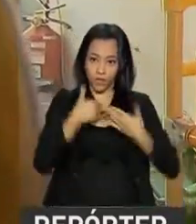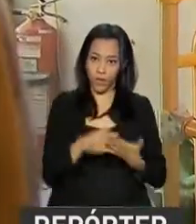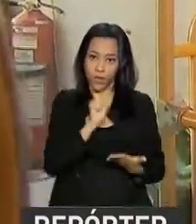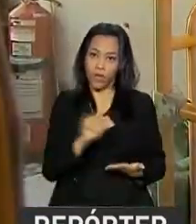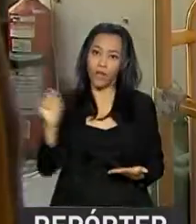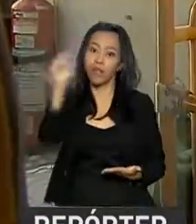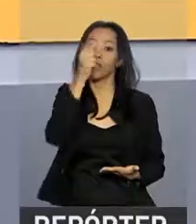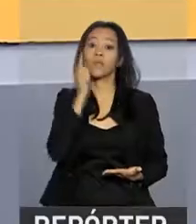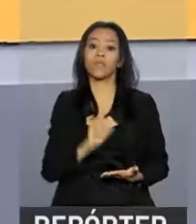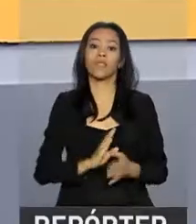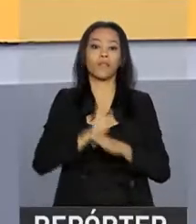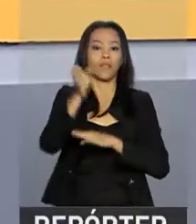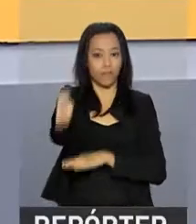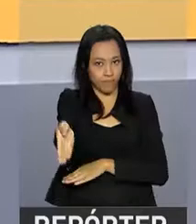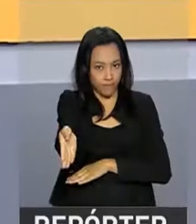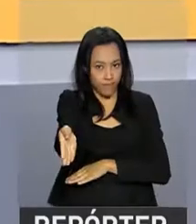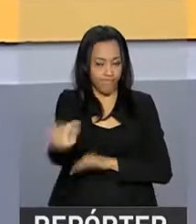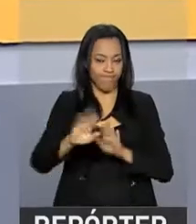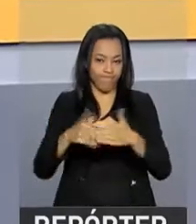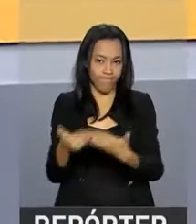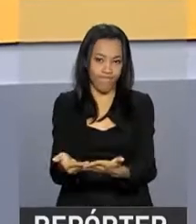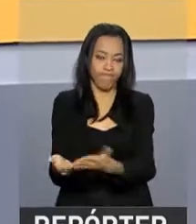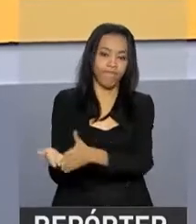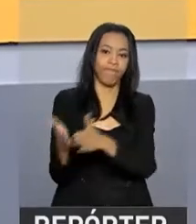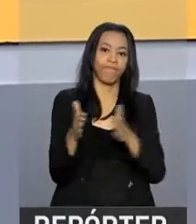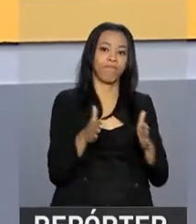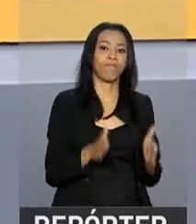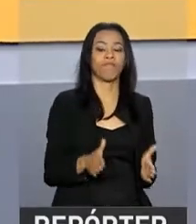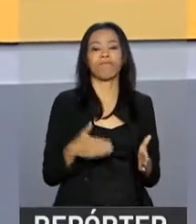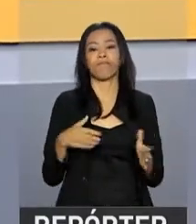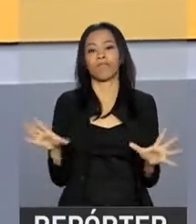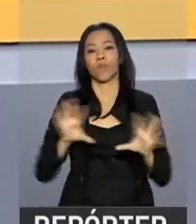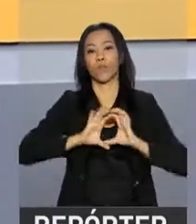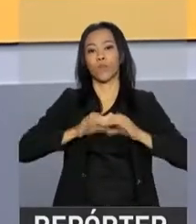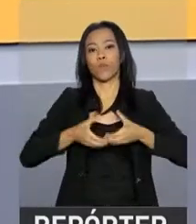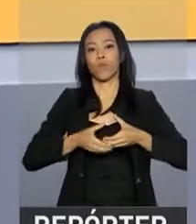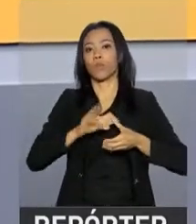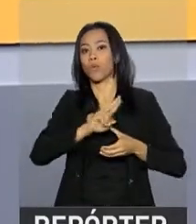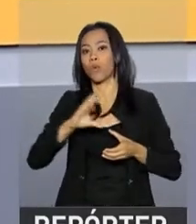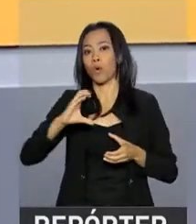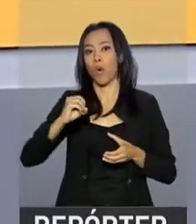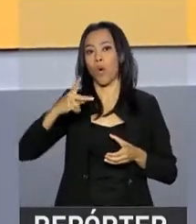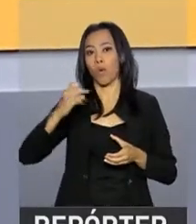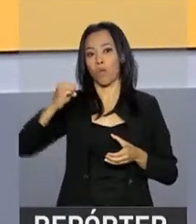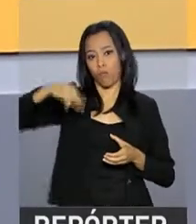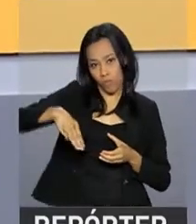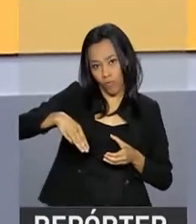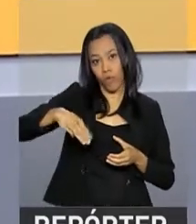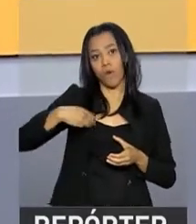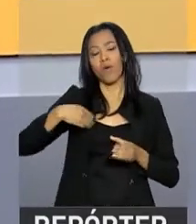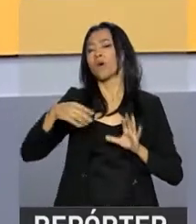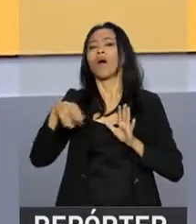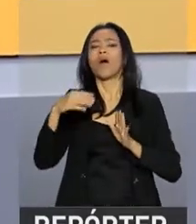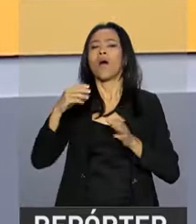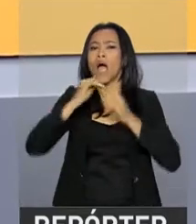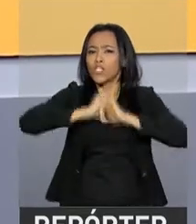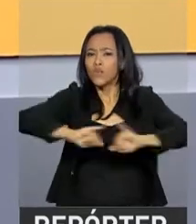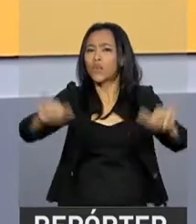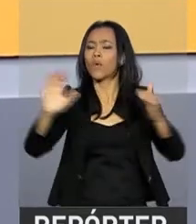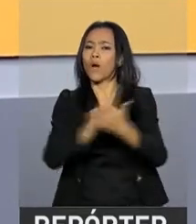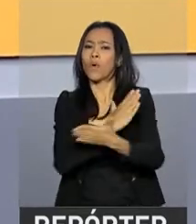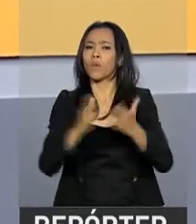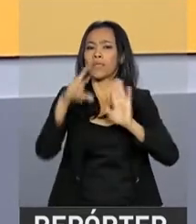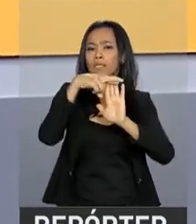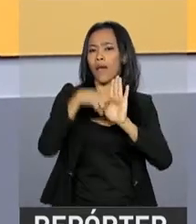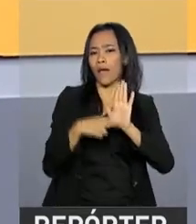escolas. O Conselho Monetário Nacional se reuniu nesta quarta-feira e divulgou algumas medidas aprovadas. Uma delas